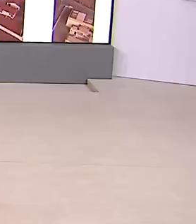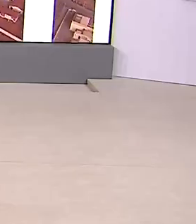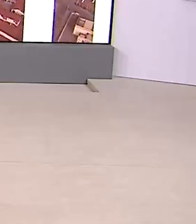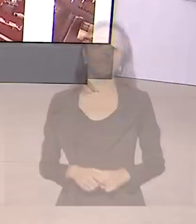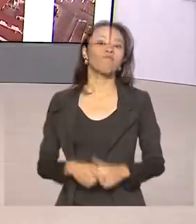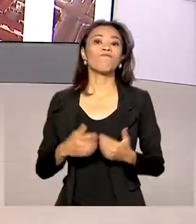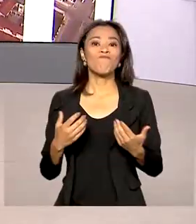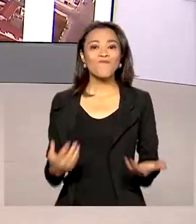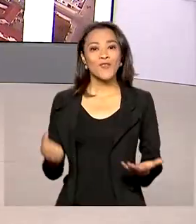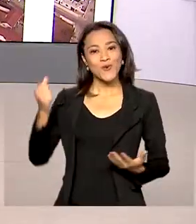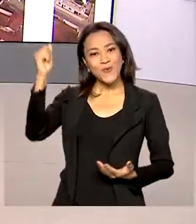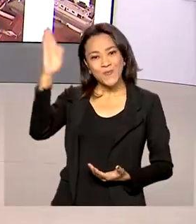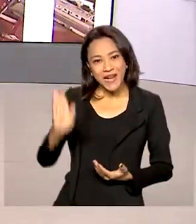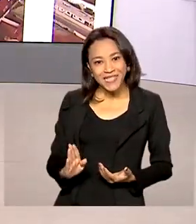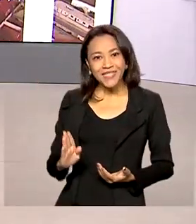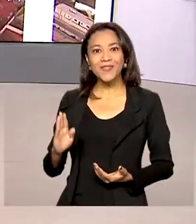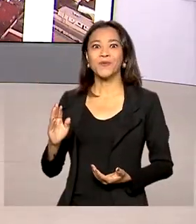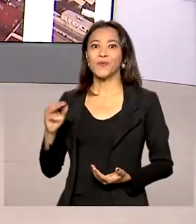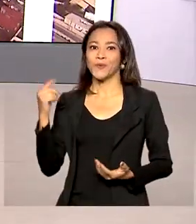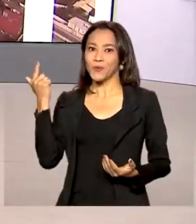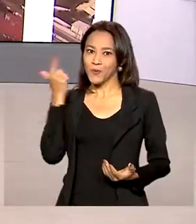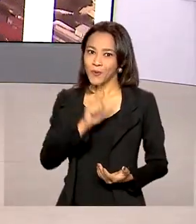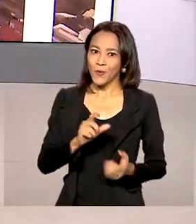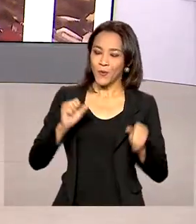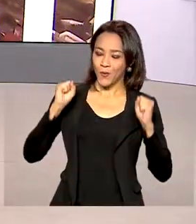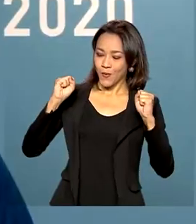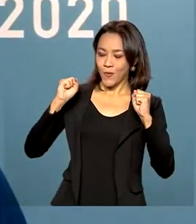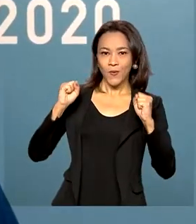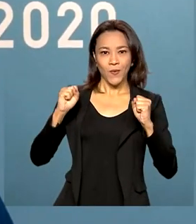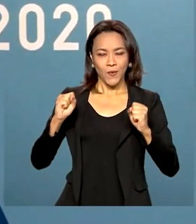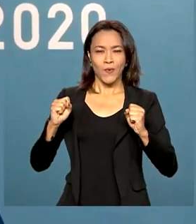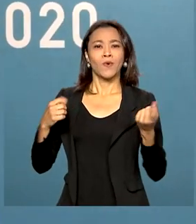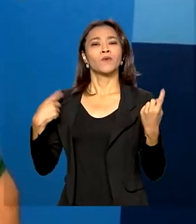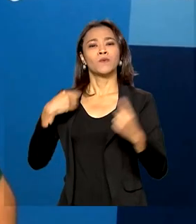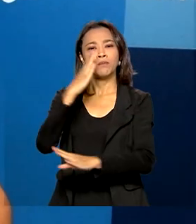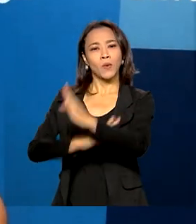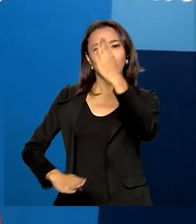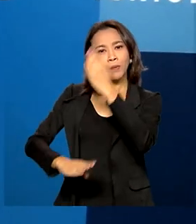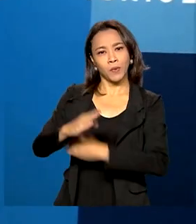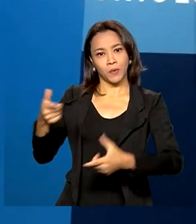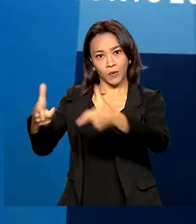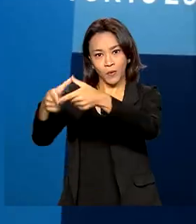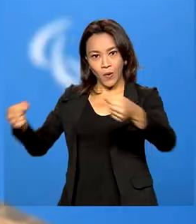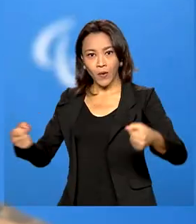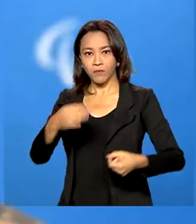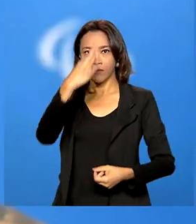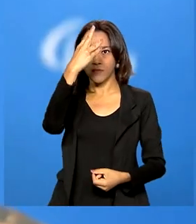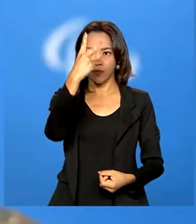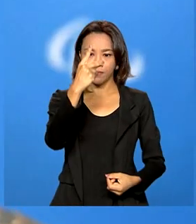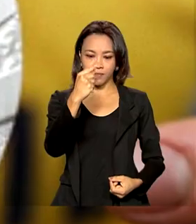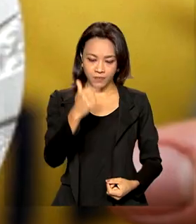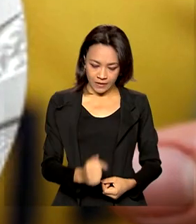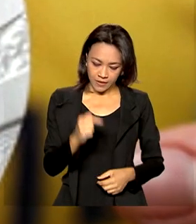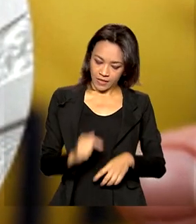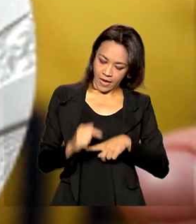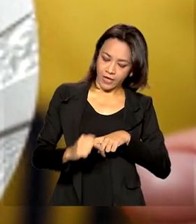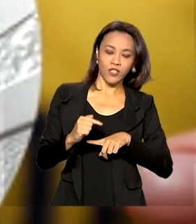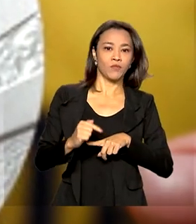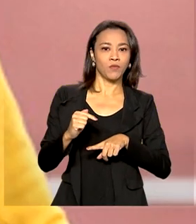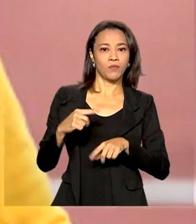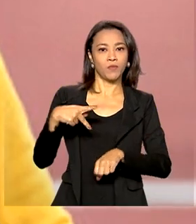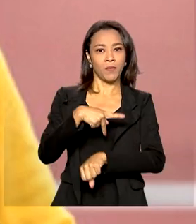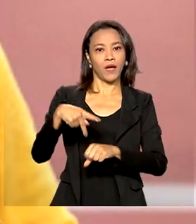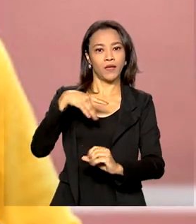O Brasil cumpriu a participação nos Jogos Paralímpicos de Tóquio 2020, ficando na sétima posição, com a